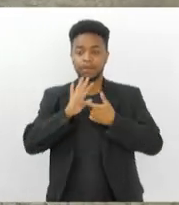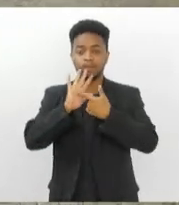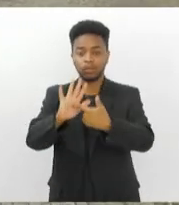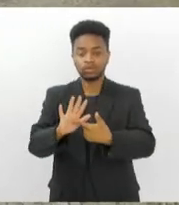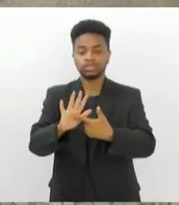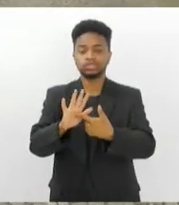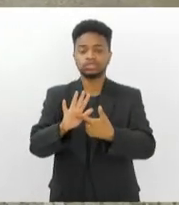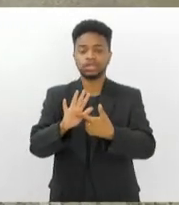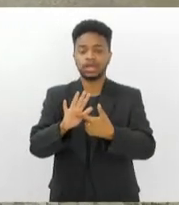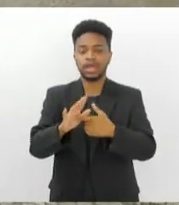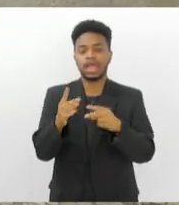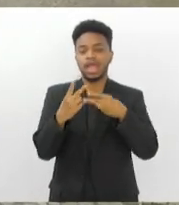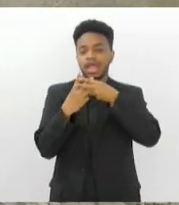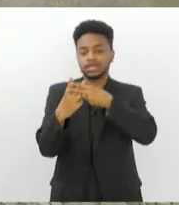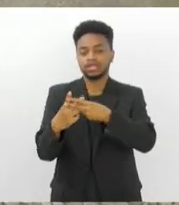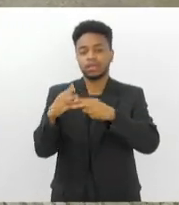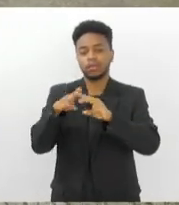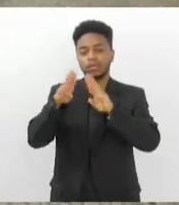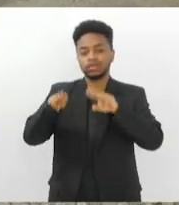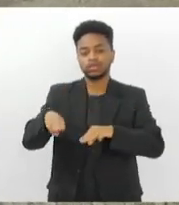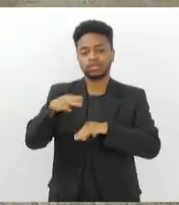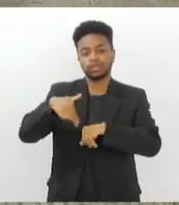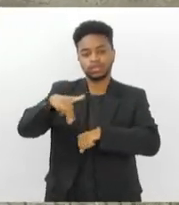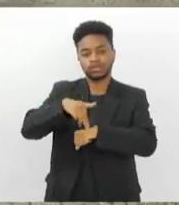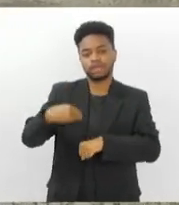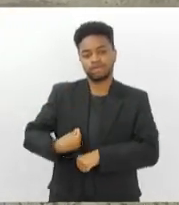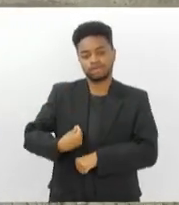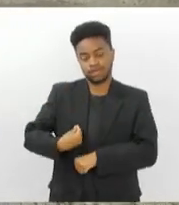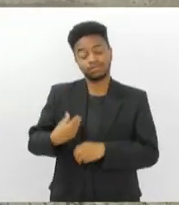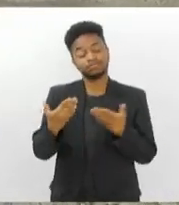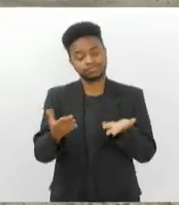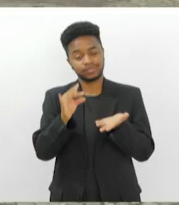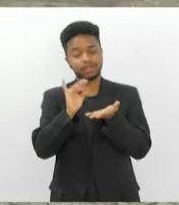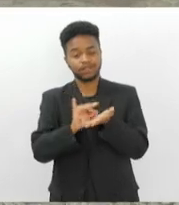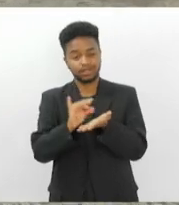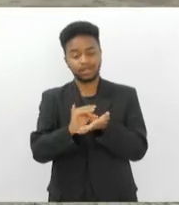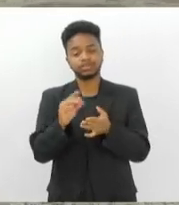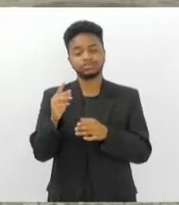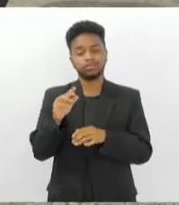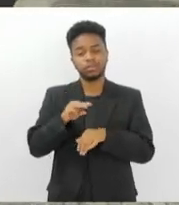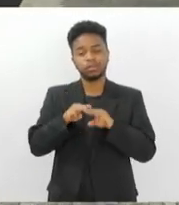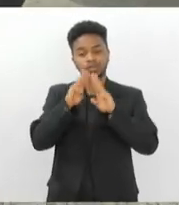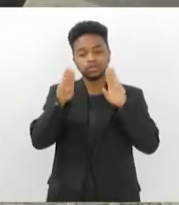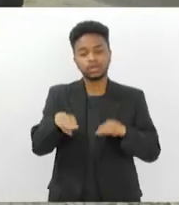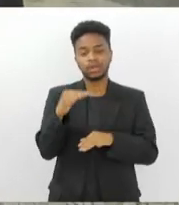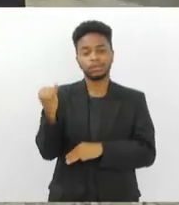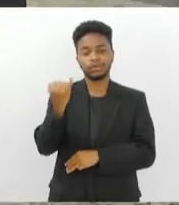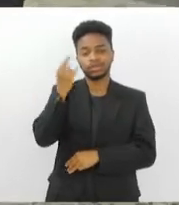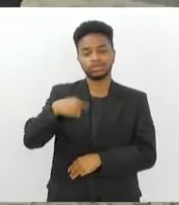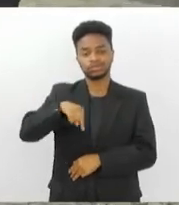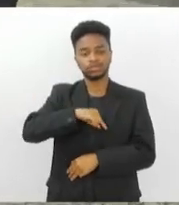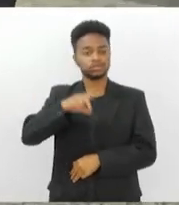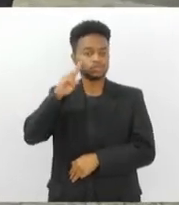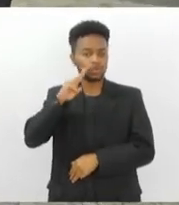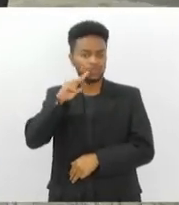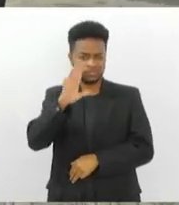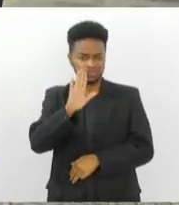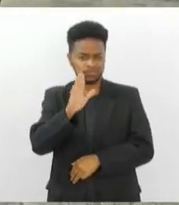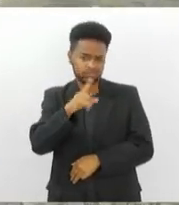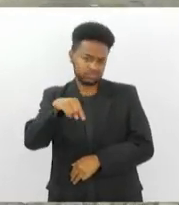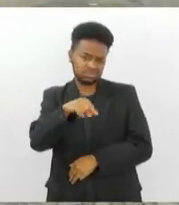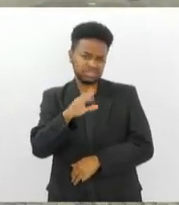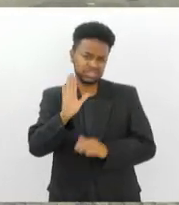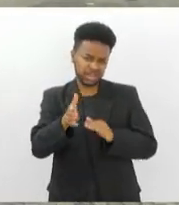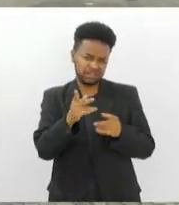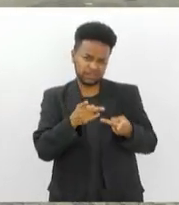camisa, o hashtag Museu Nacional Vive. Realmente, né, Vicente, é um museu importantíssimo para a nossa história. Agora, quem nunca foi visitar o museu,